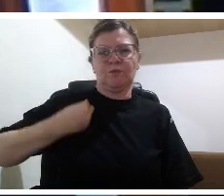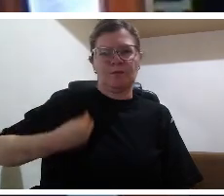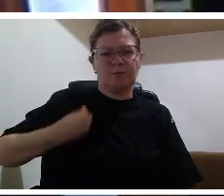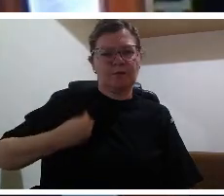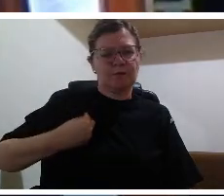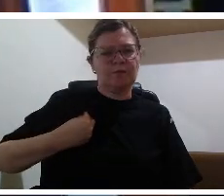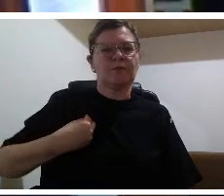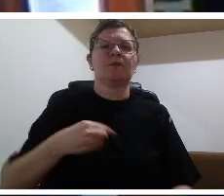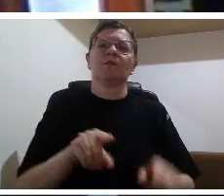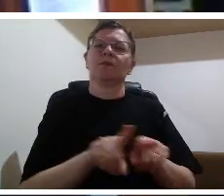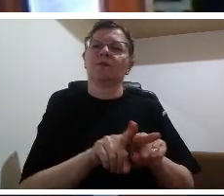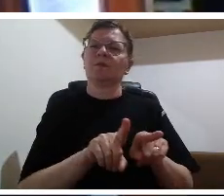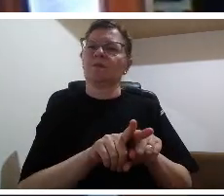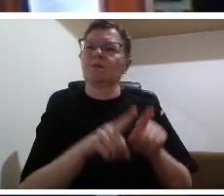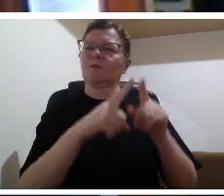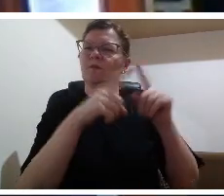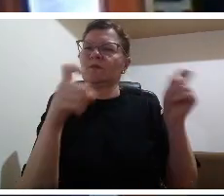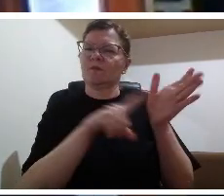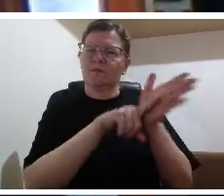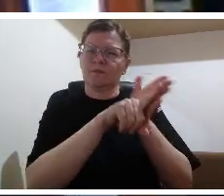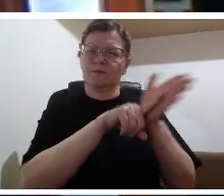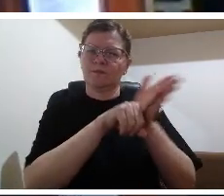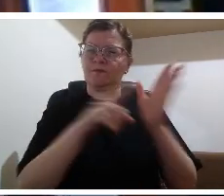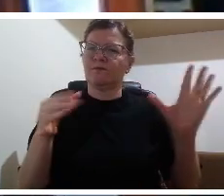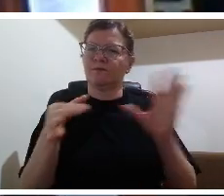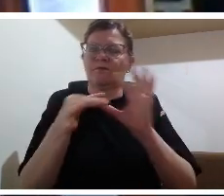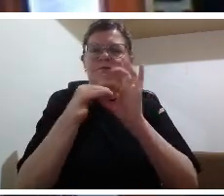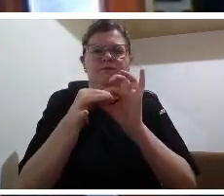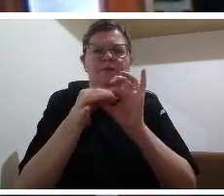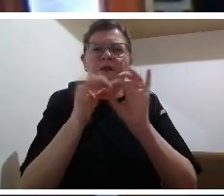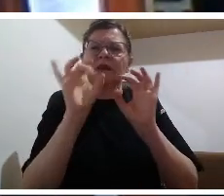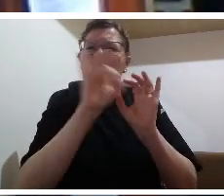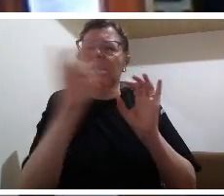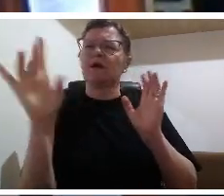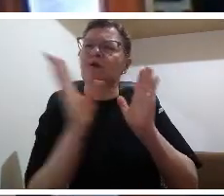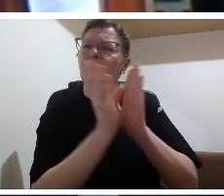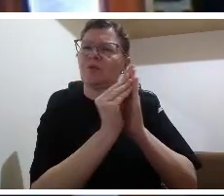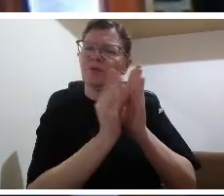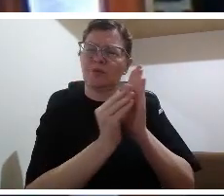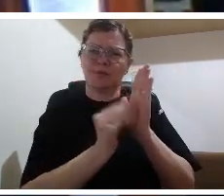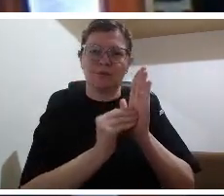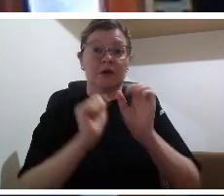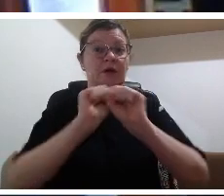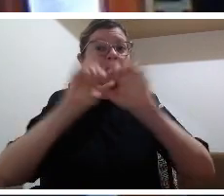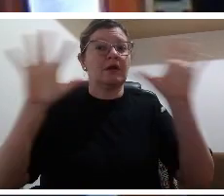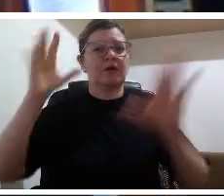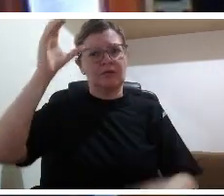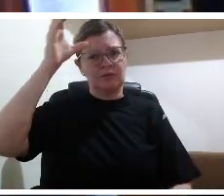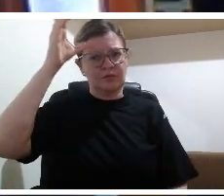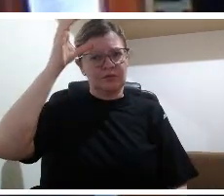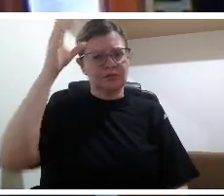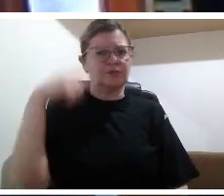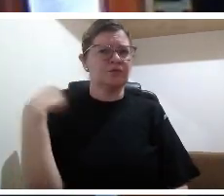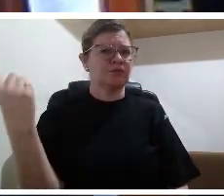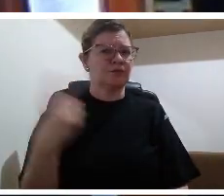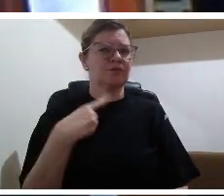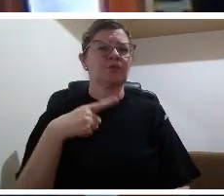somos interdependentes nós estamos dentro de uma situação nós estamos dentro das